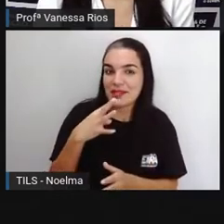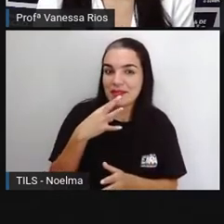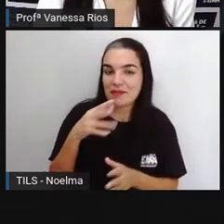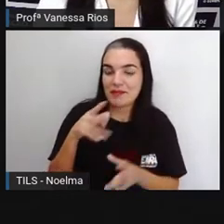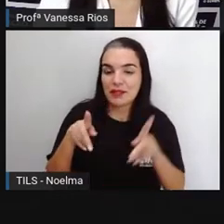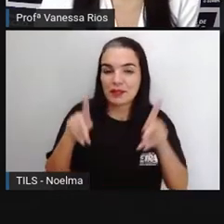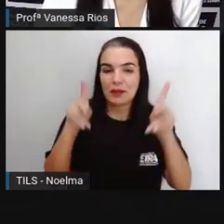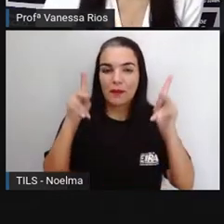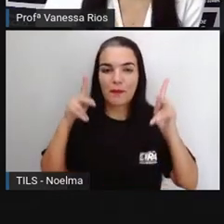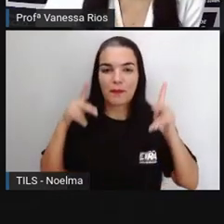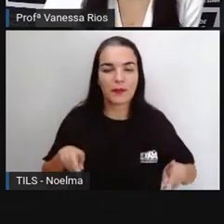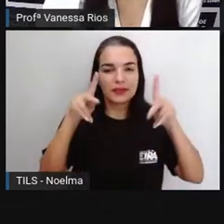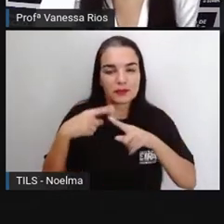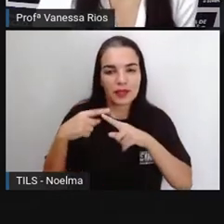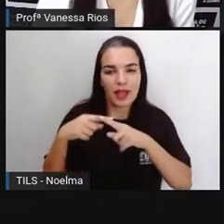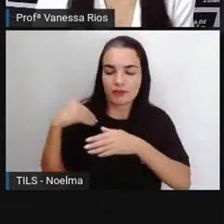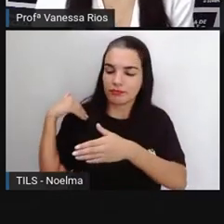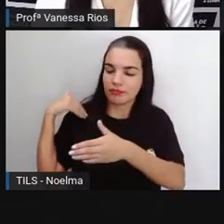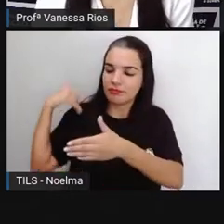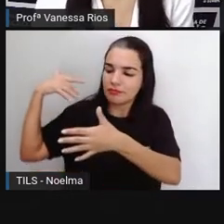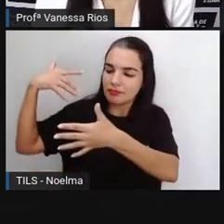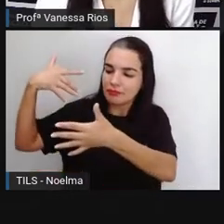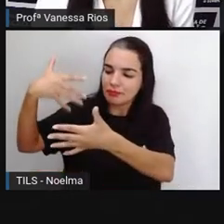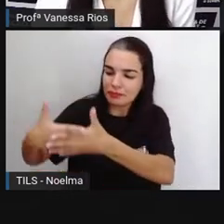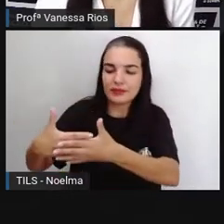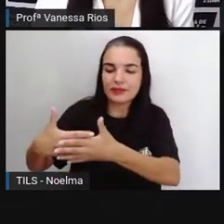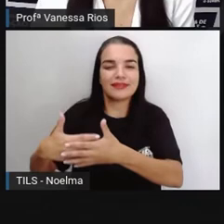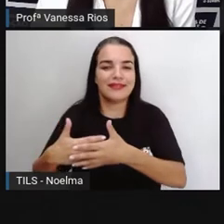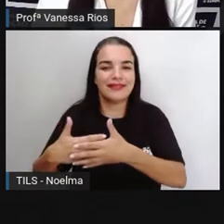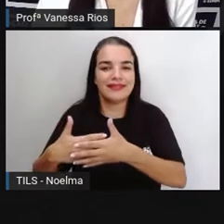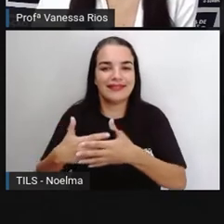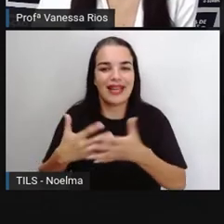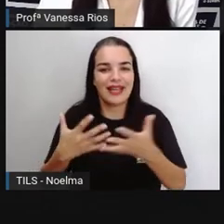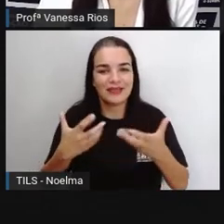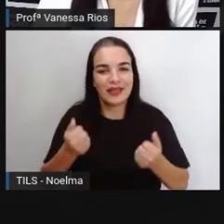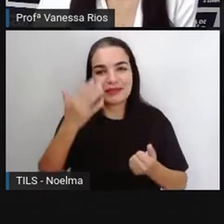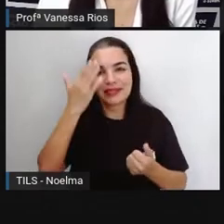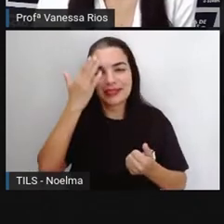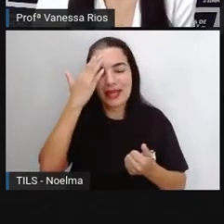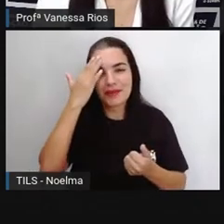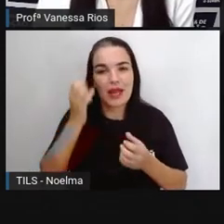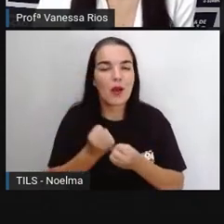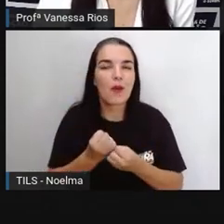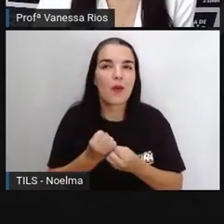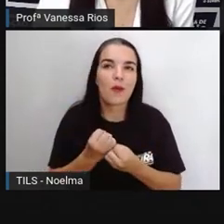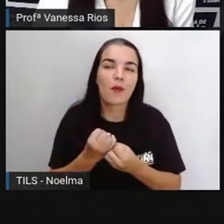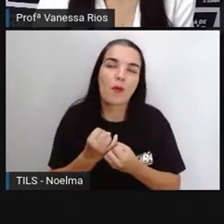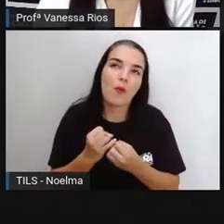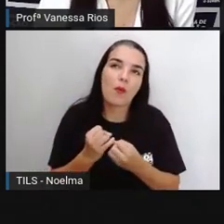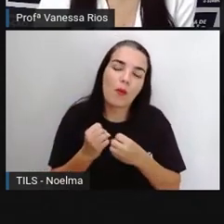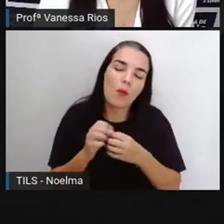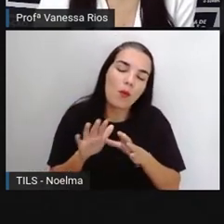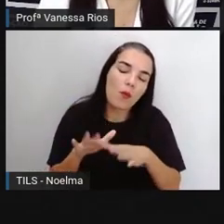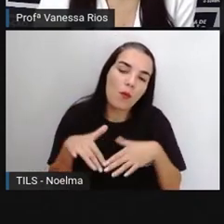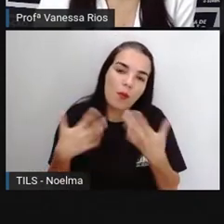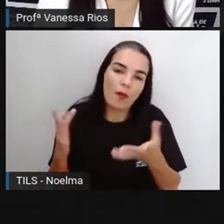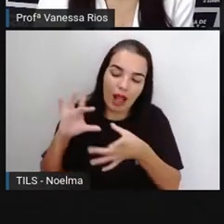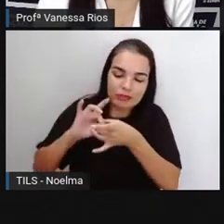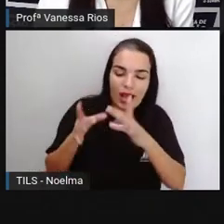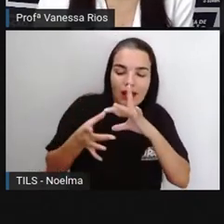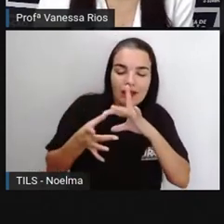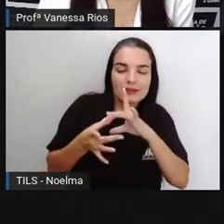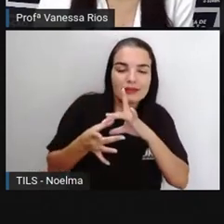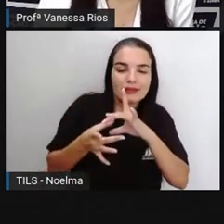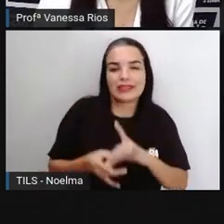vão passando de geração em geração. Então vamos lá saber aí, ó, qual é a relação, como é que funciona,